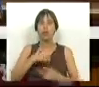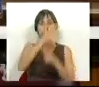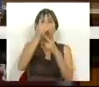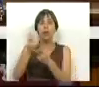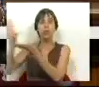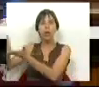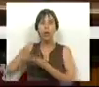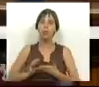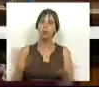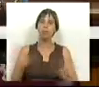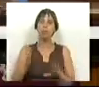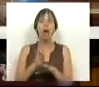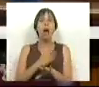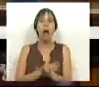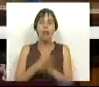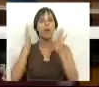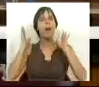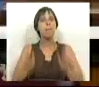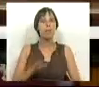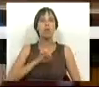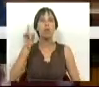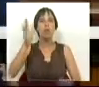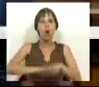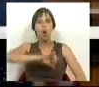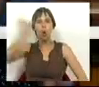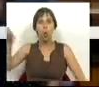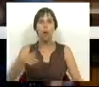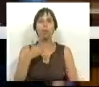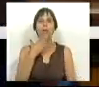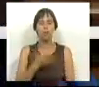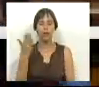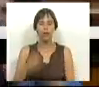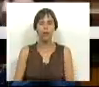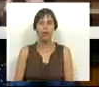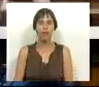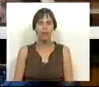segundo resgate. Antes disso, é preciso que os Srs. vão para a rua. Muito obrigada.